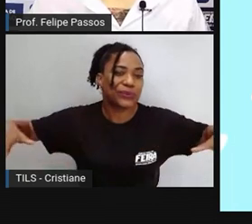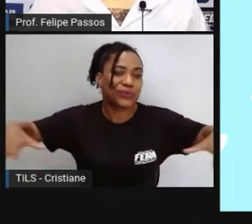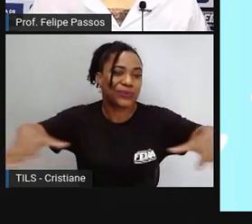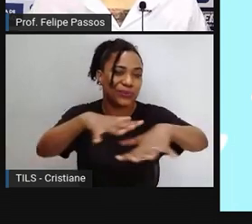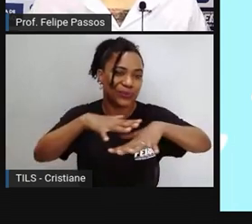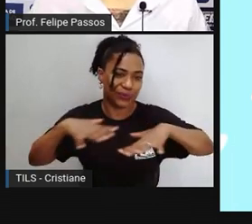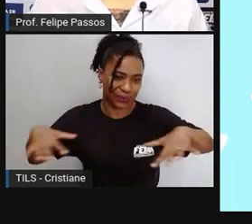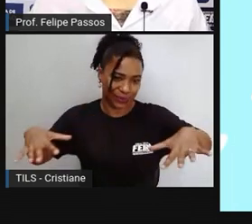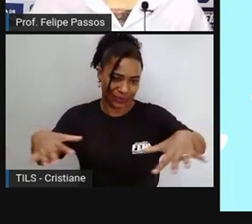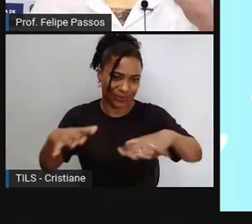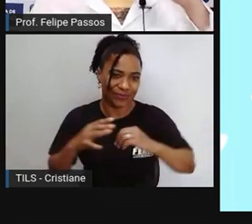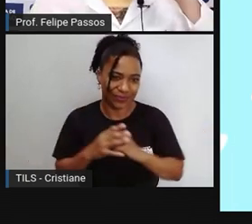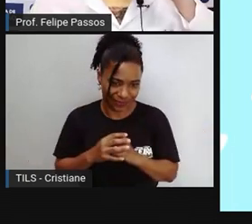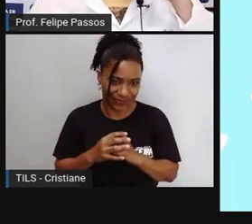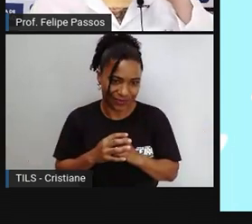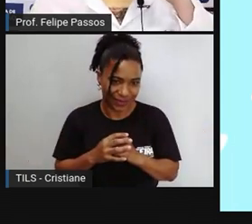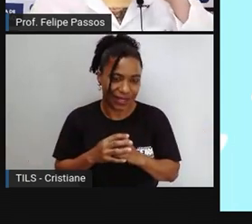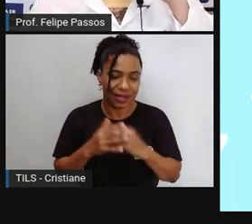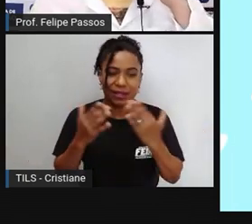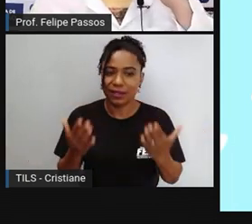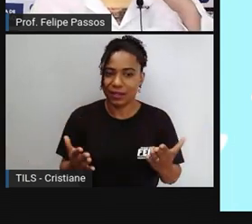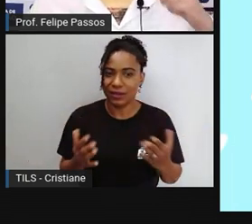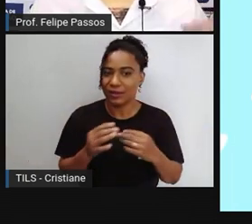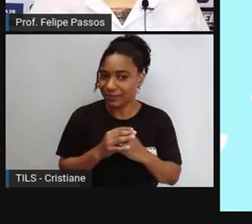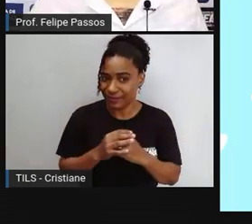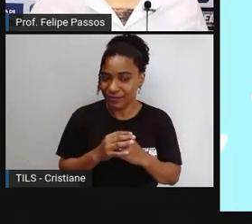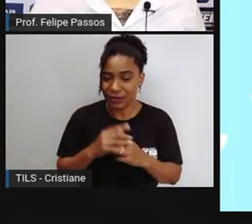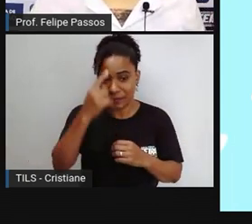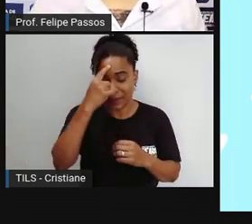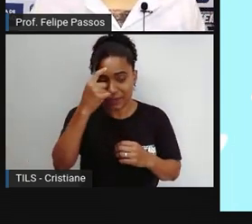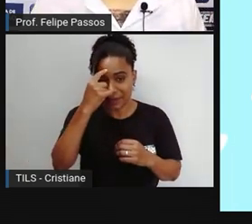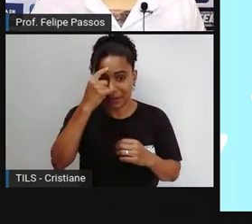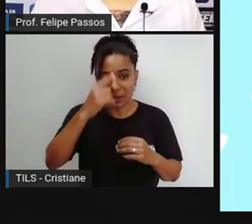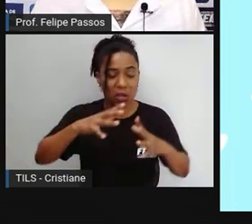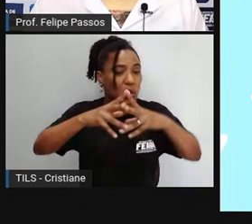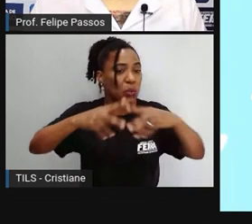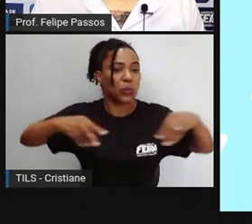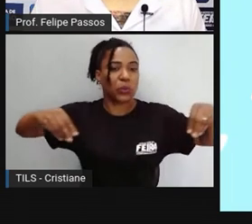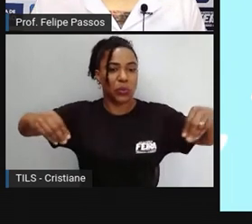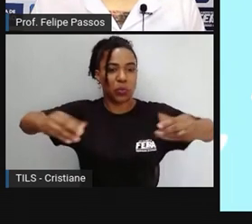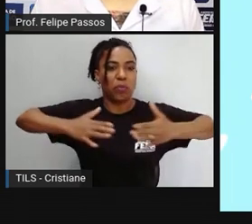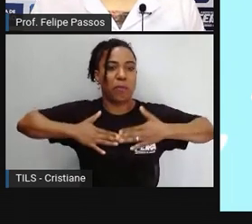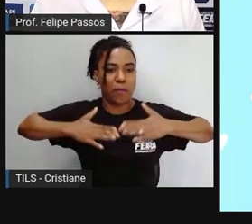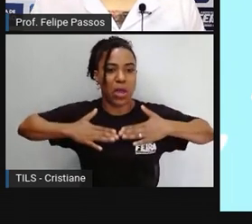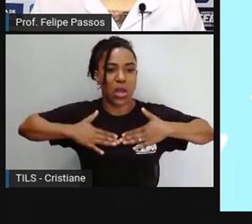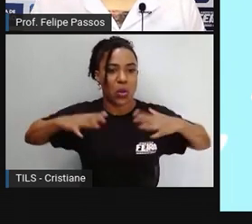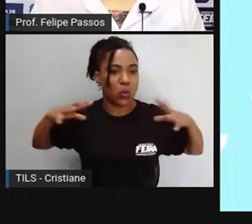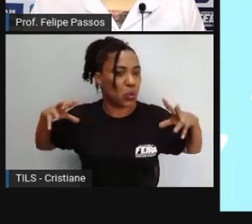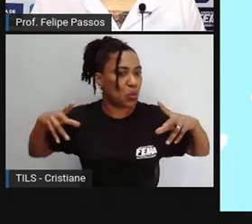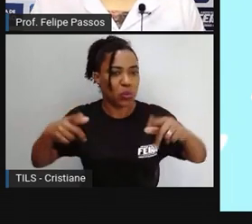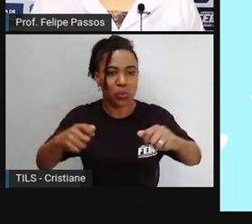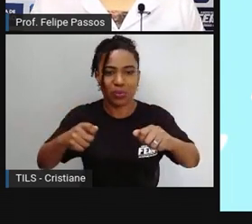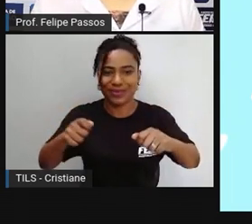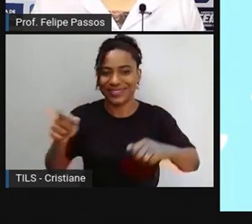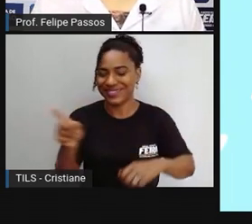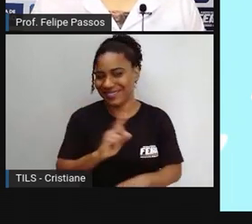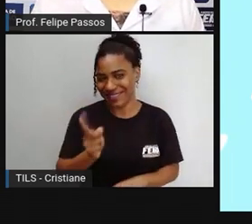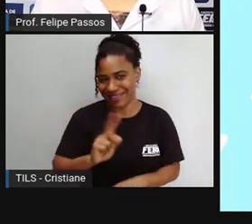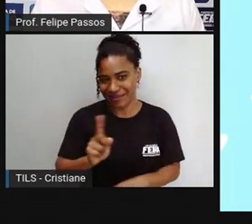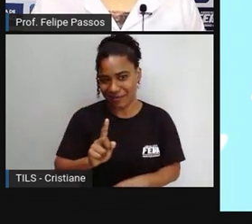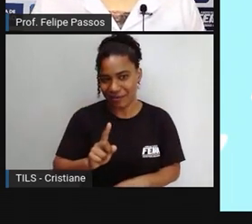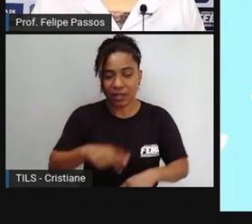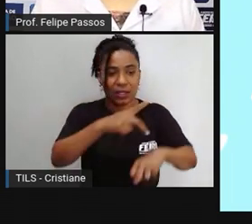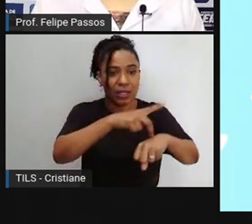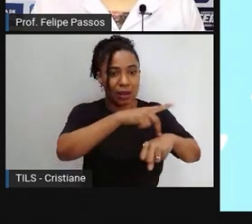motivo, eu não posso cercar uma área de praia, uma área de morro,